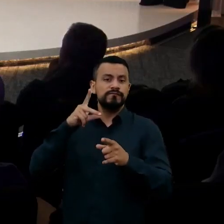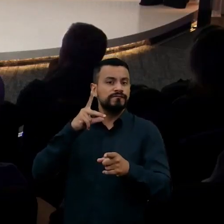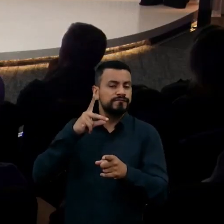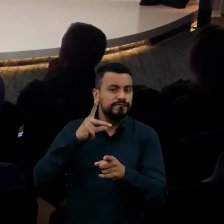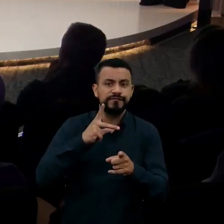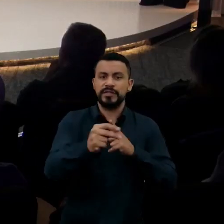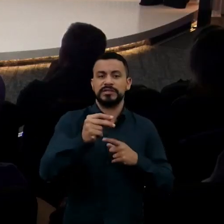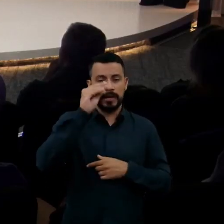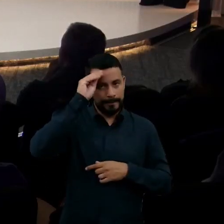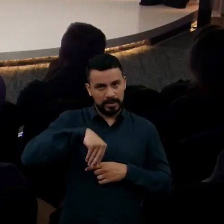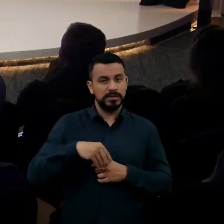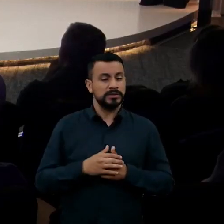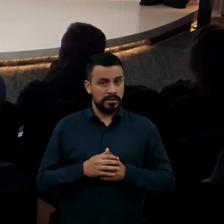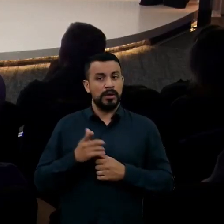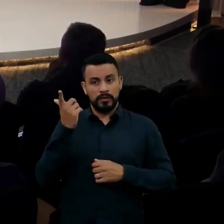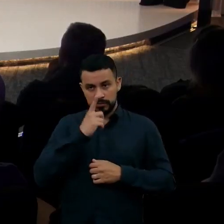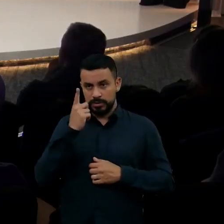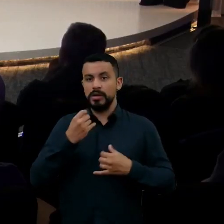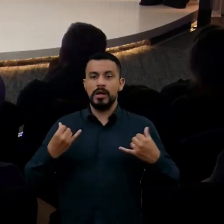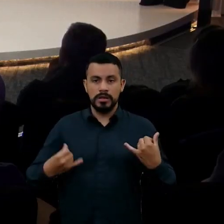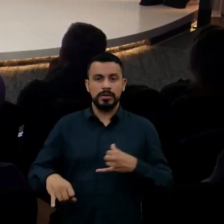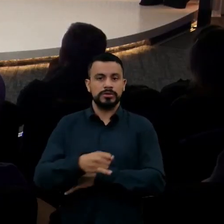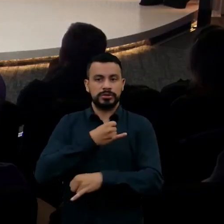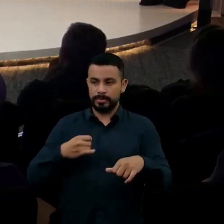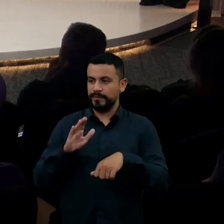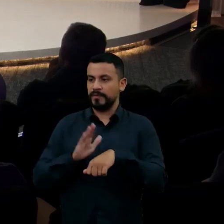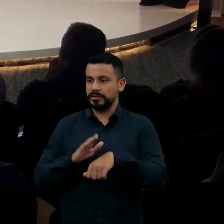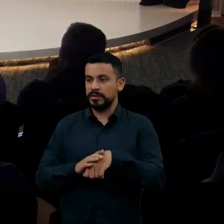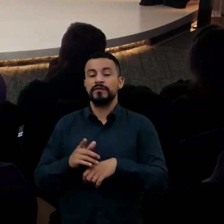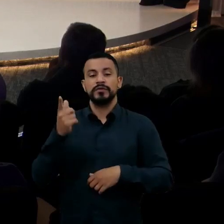energia para fazer isso. Você tem que ter algo que te motive.